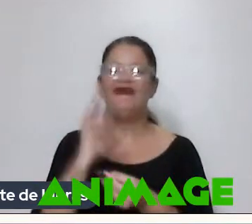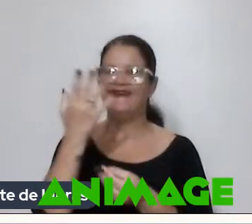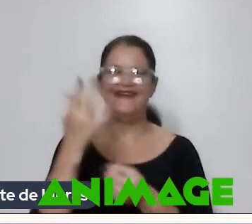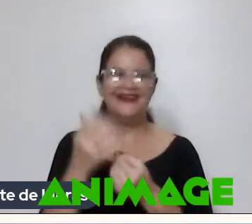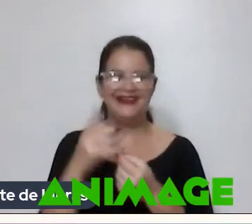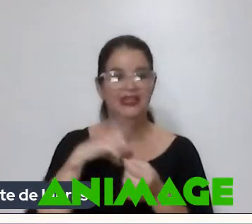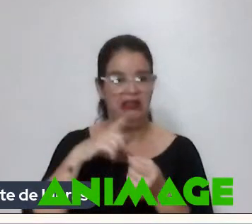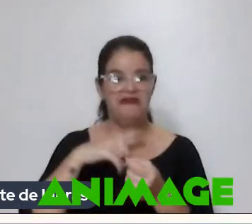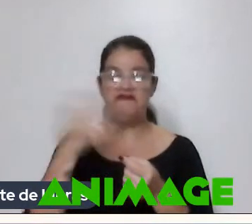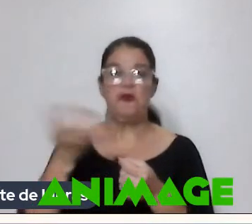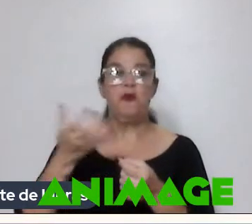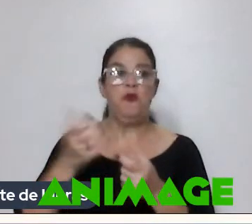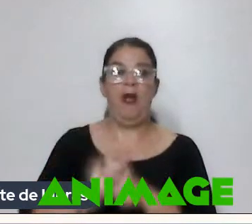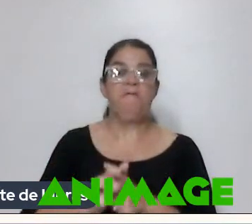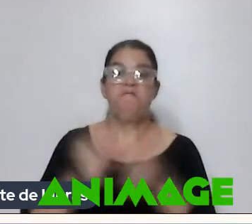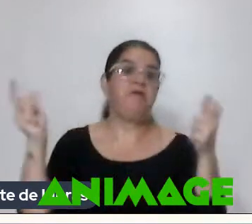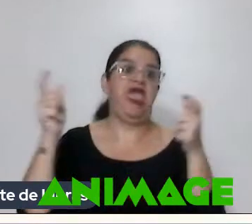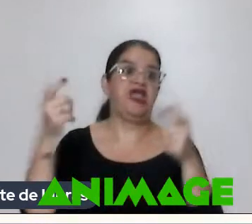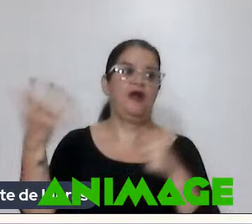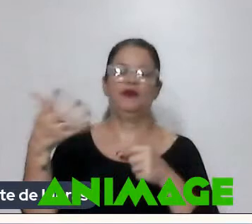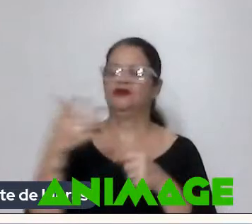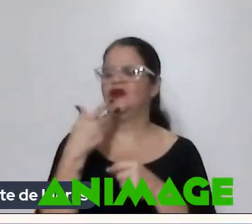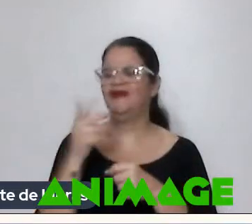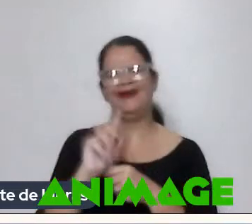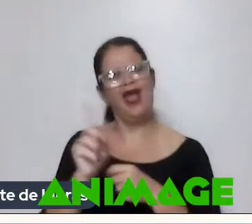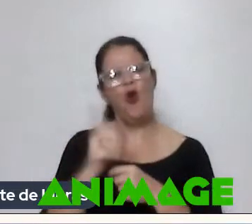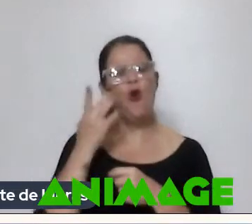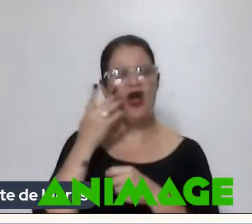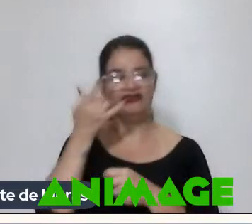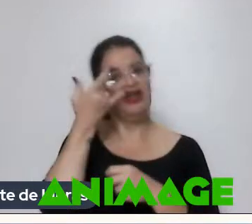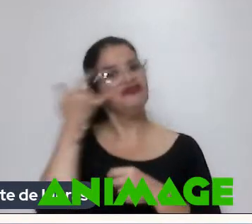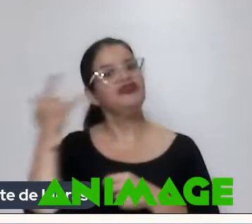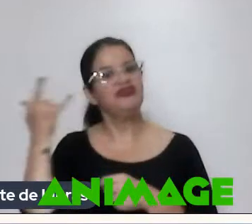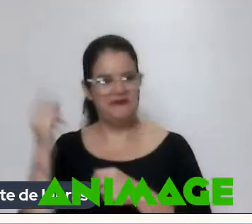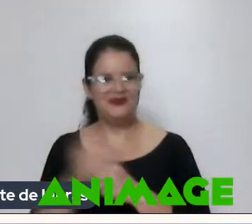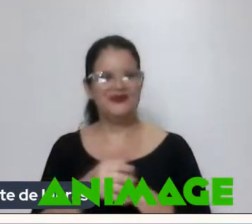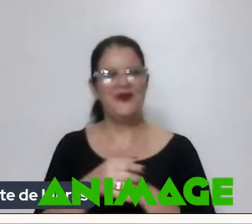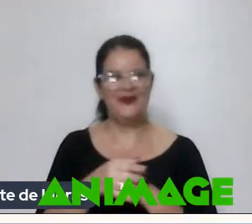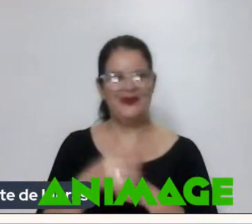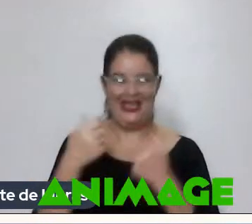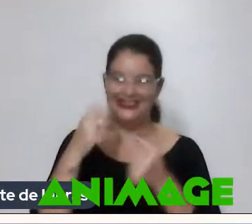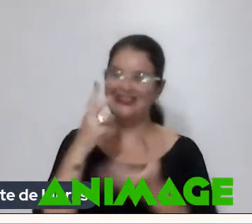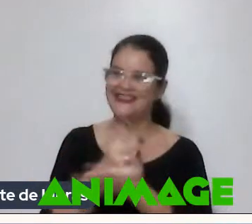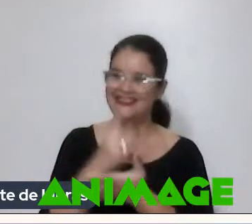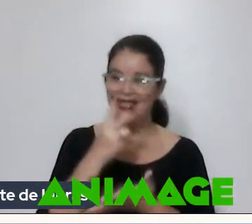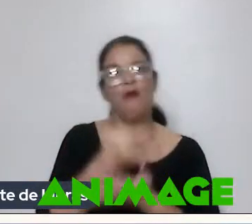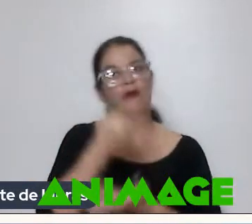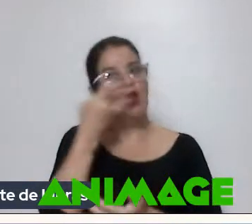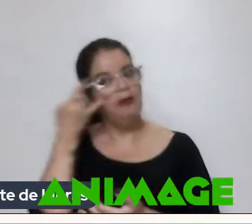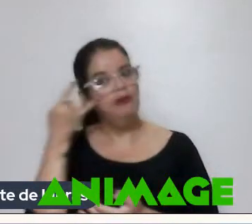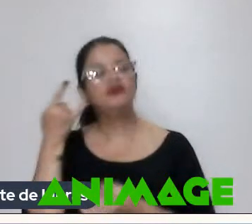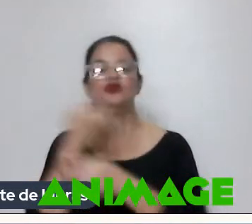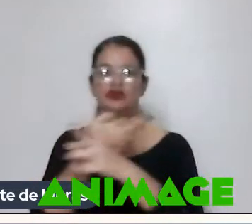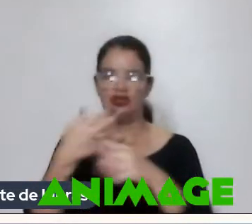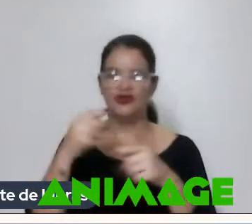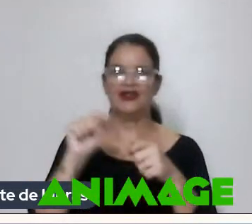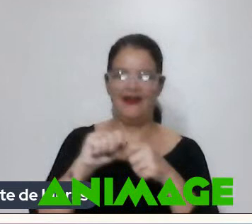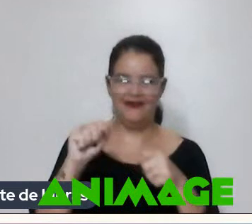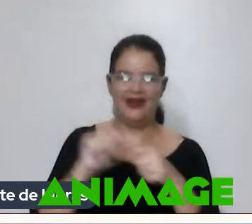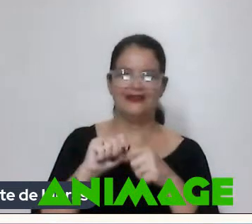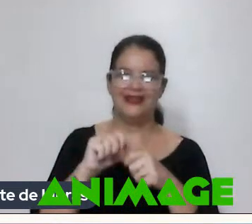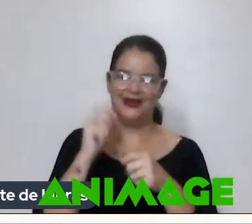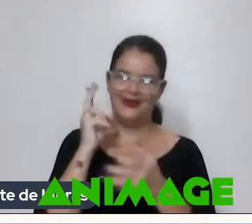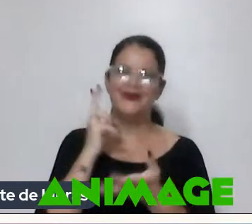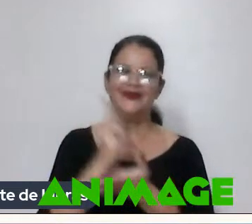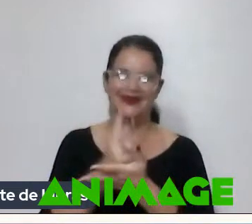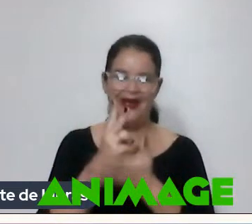megaprodução Não Eu acho que a gente É ambicioso Acho que a gente Tem que ser sempre Amicioso No que a gente Está fazendo Mas